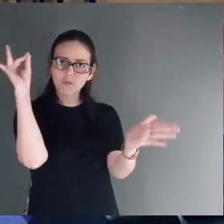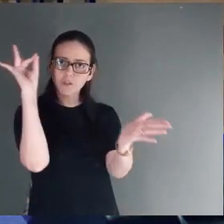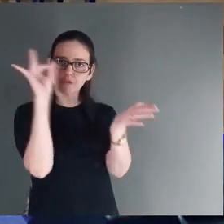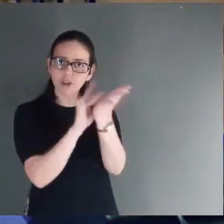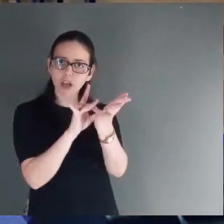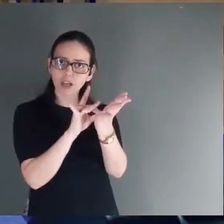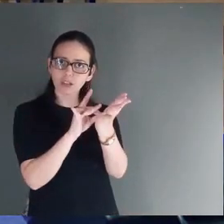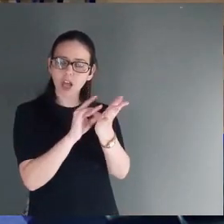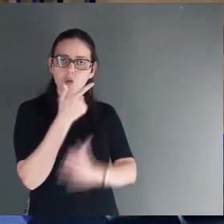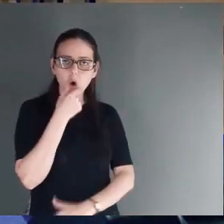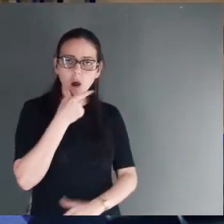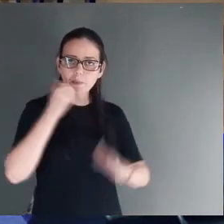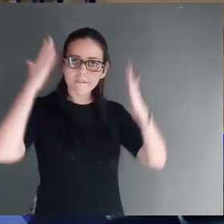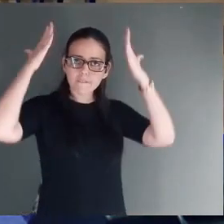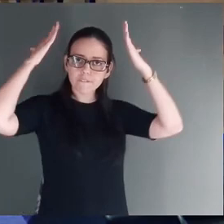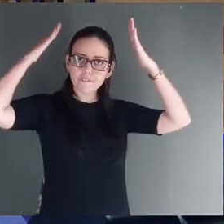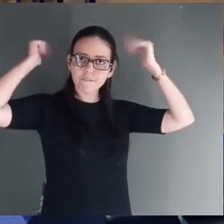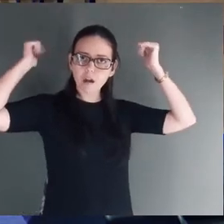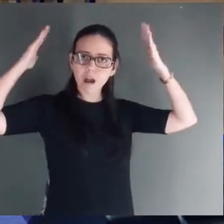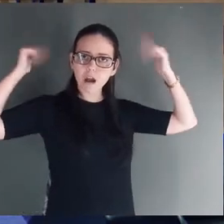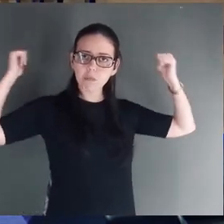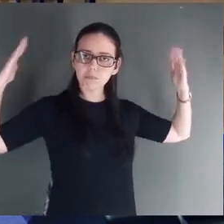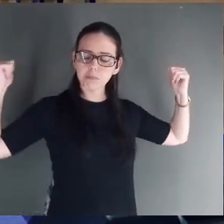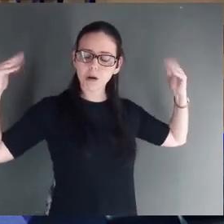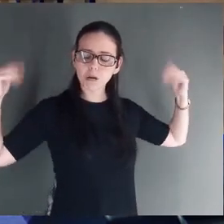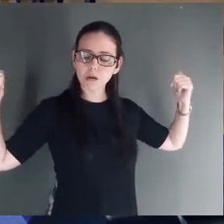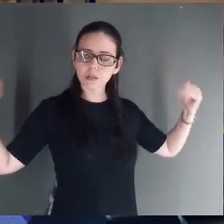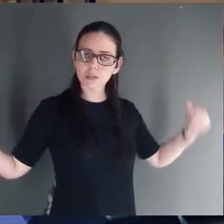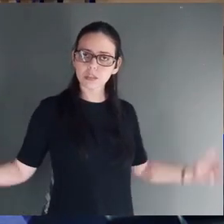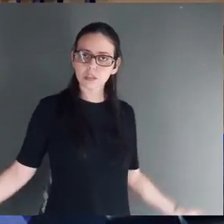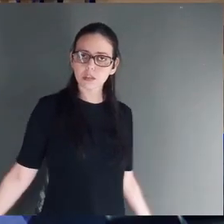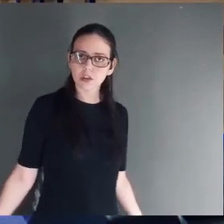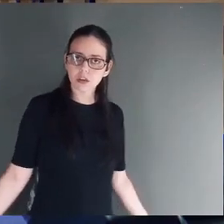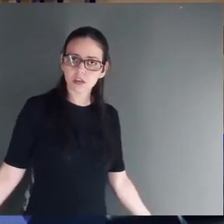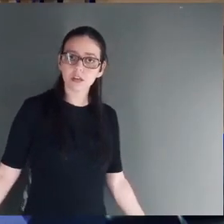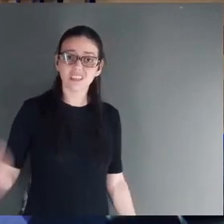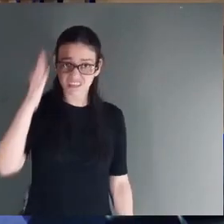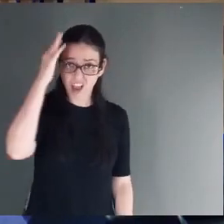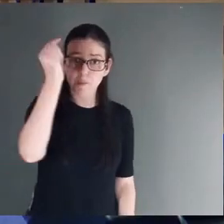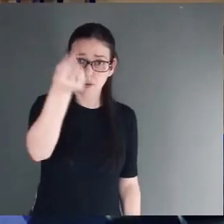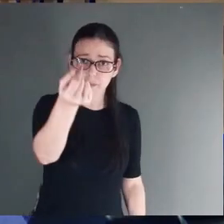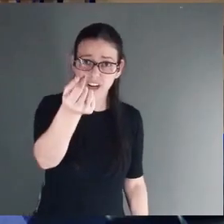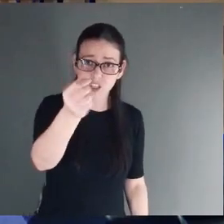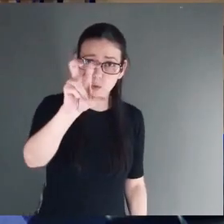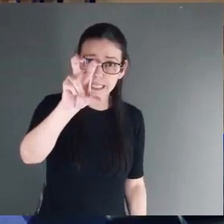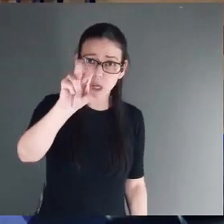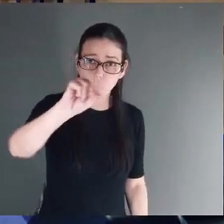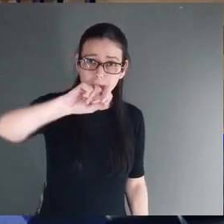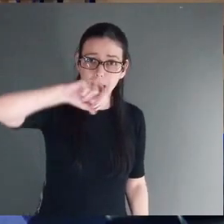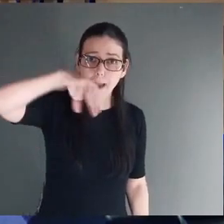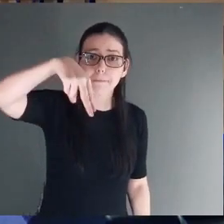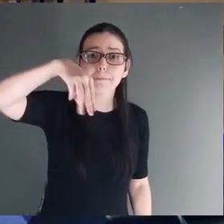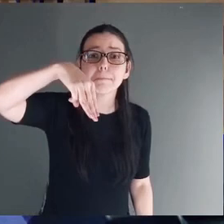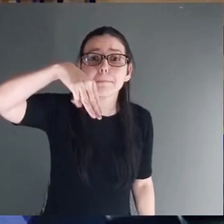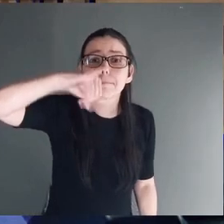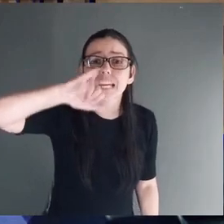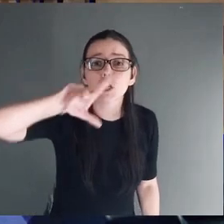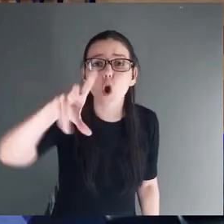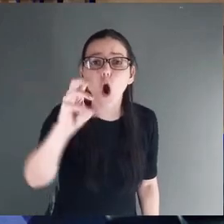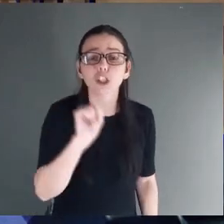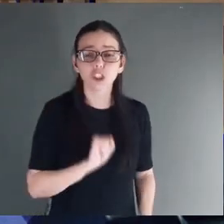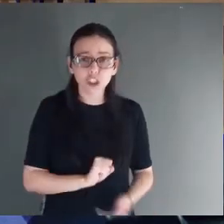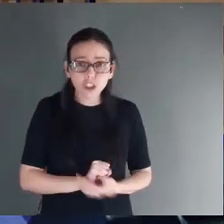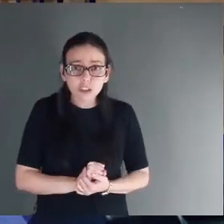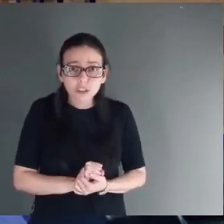De um artista chamado. Jackson Polak. Que valia. Cinquenta milhões. De dólares.